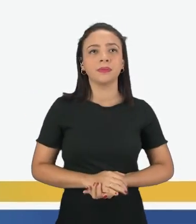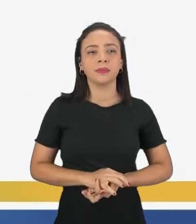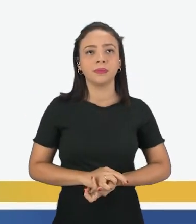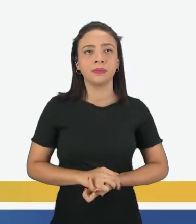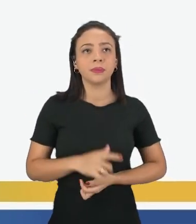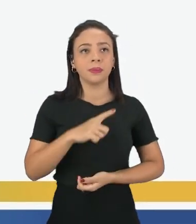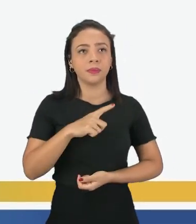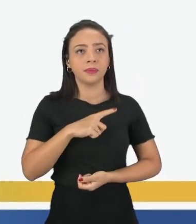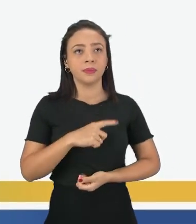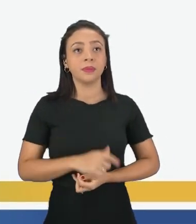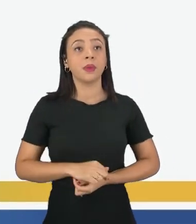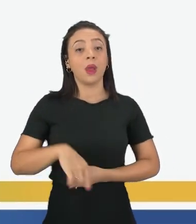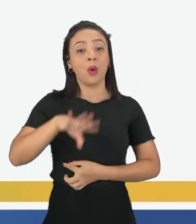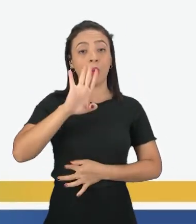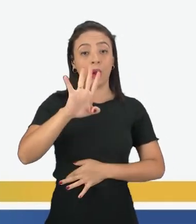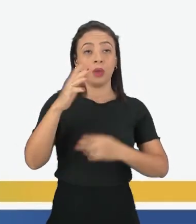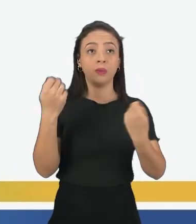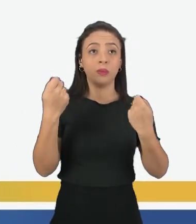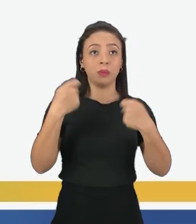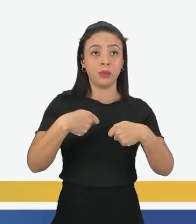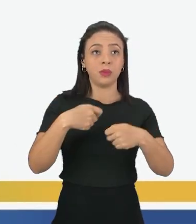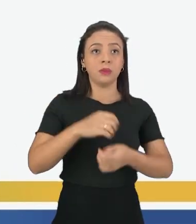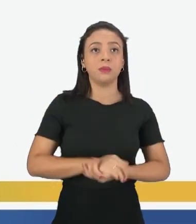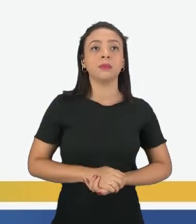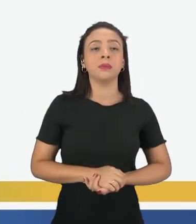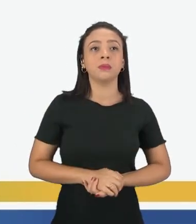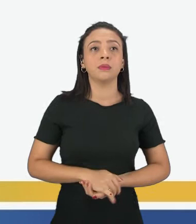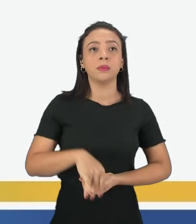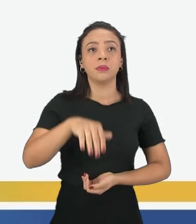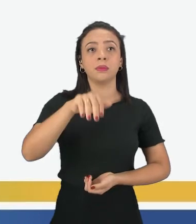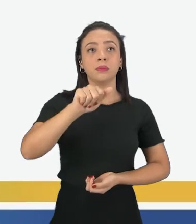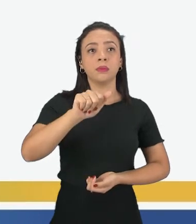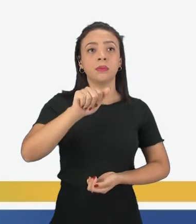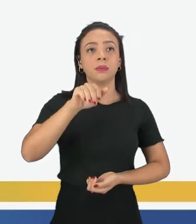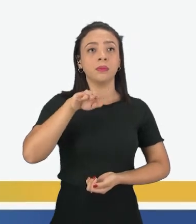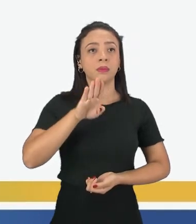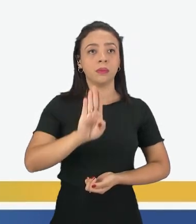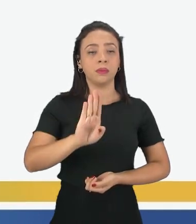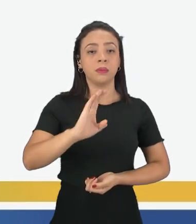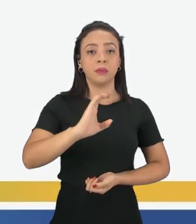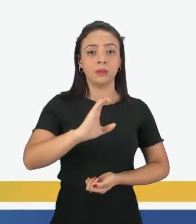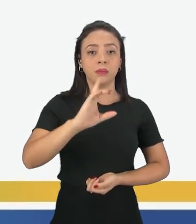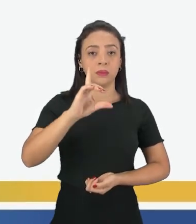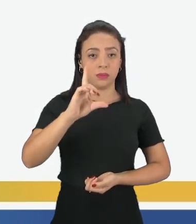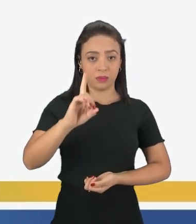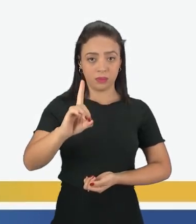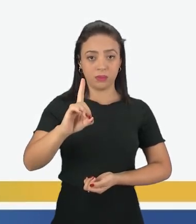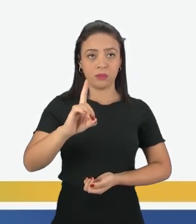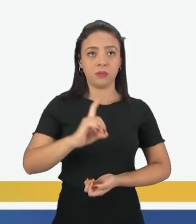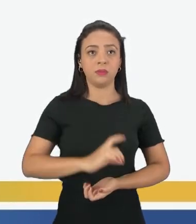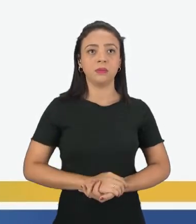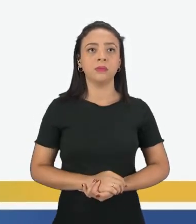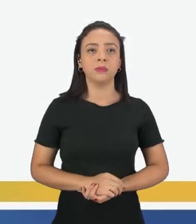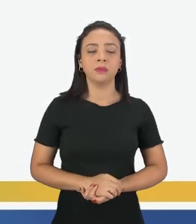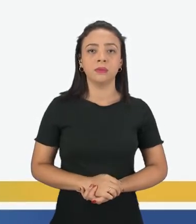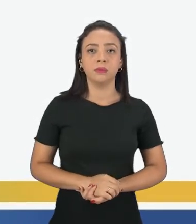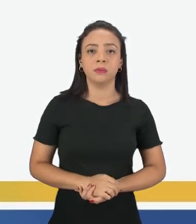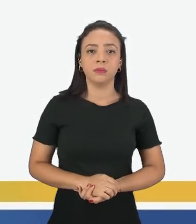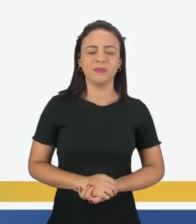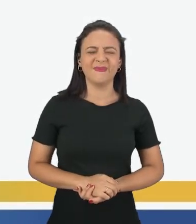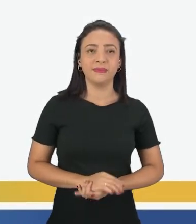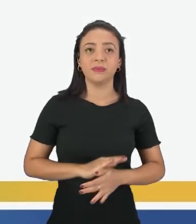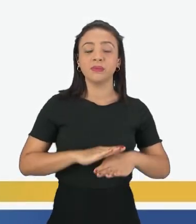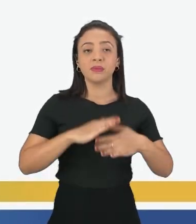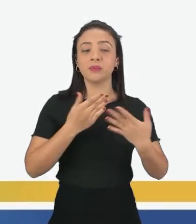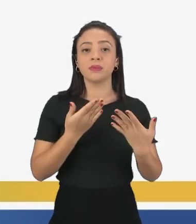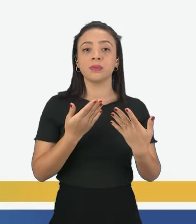Então nós temos aí quatro frases. Good morning. What's up? Take care. E welcome. Qual